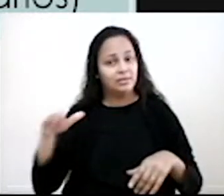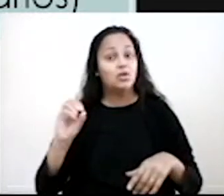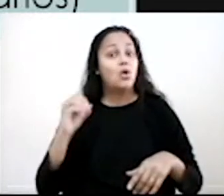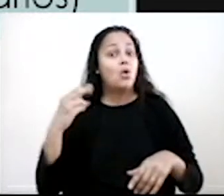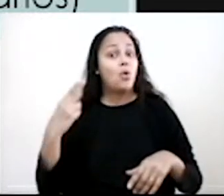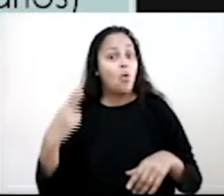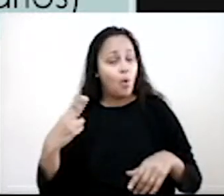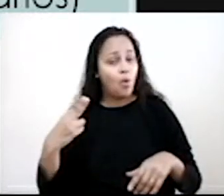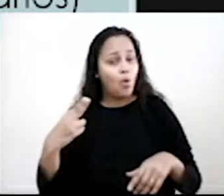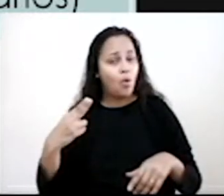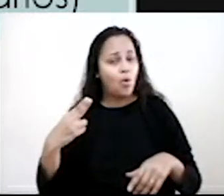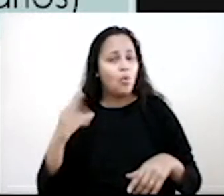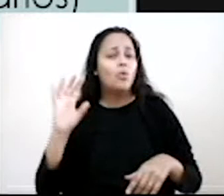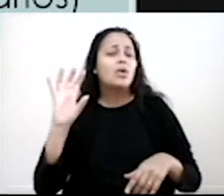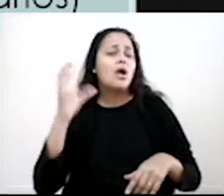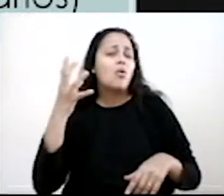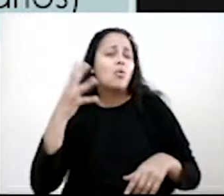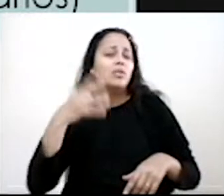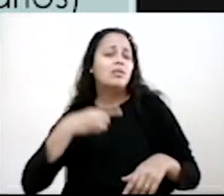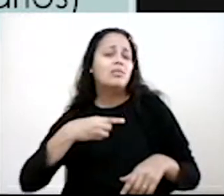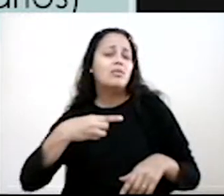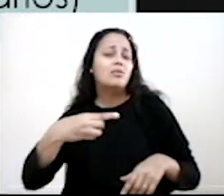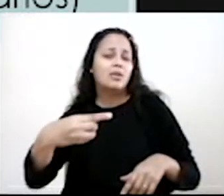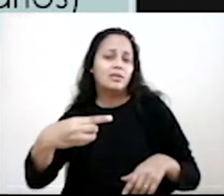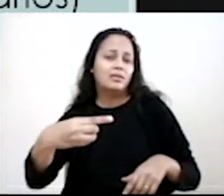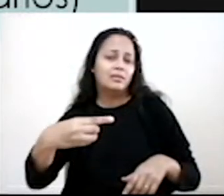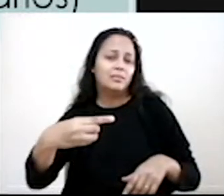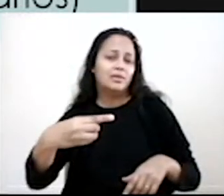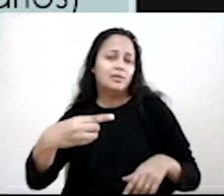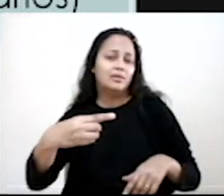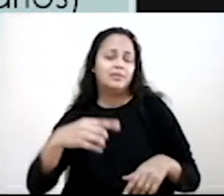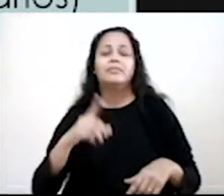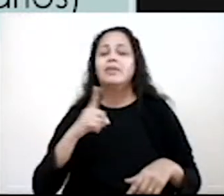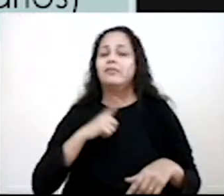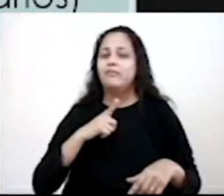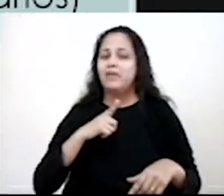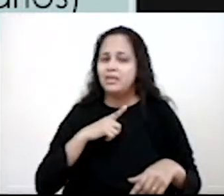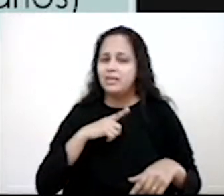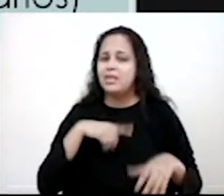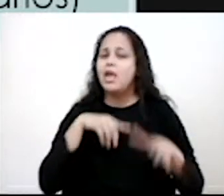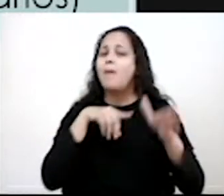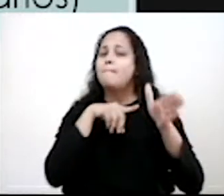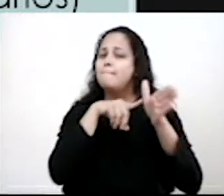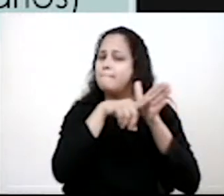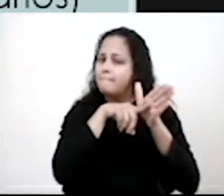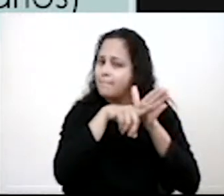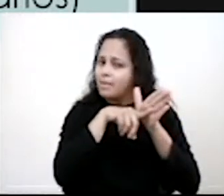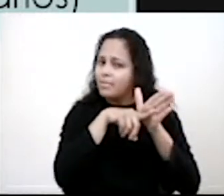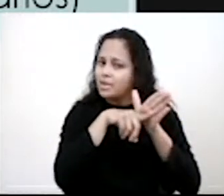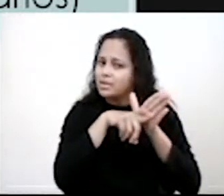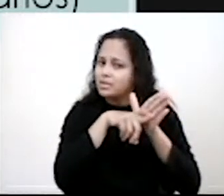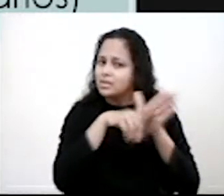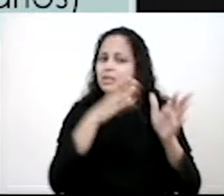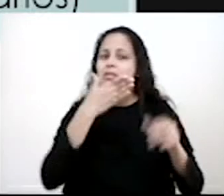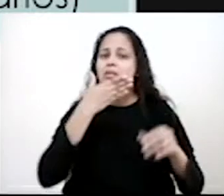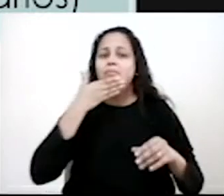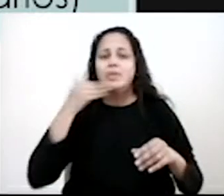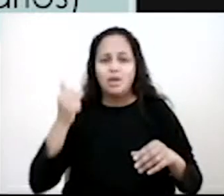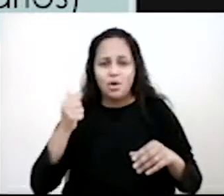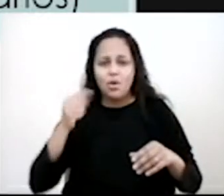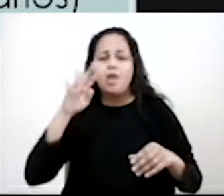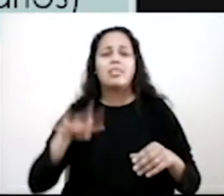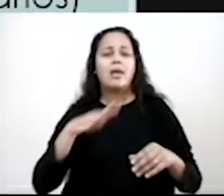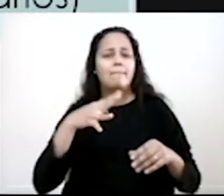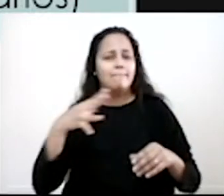algo que aconteceu naquela semana e aprofunda naquele assunto. Ela vai ter uma pesquisa maior. ter gráficos,